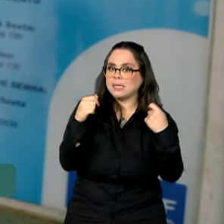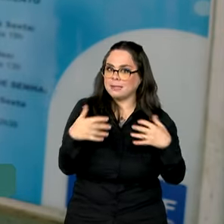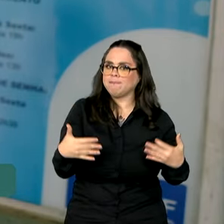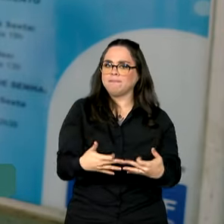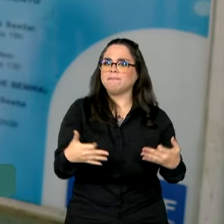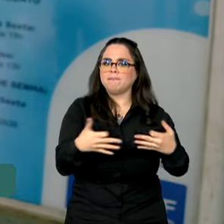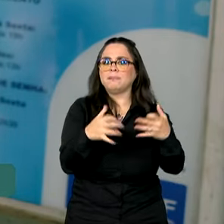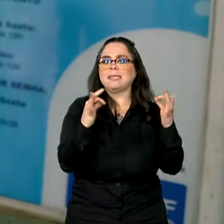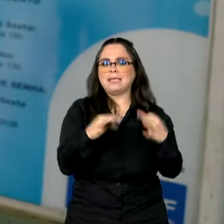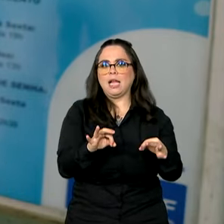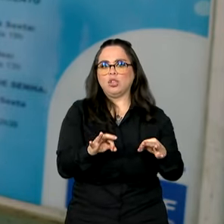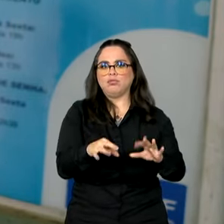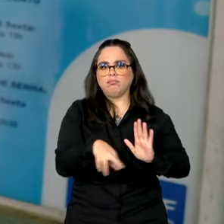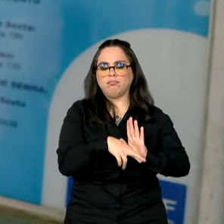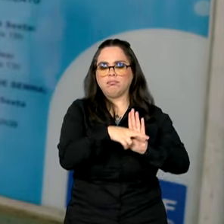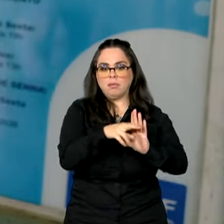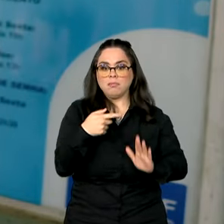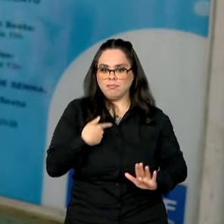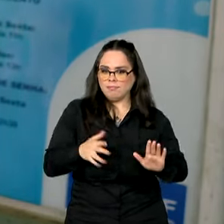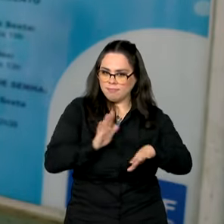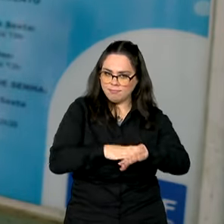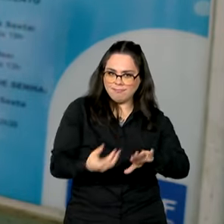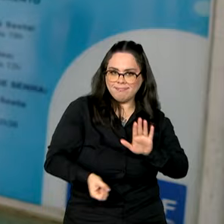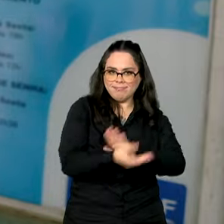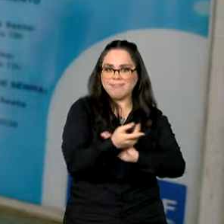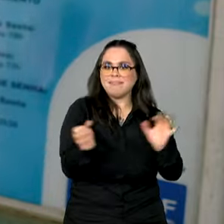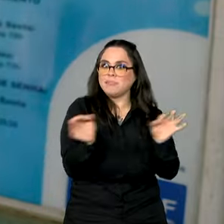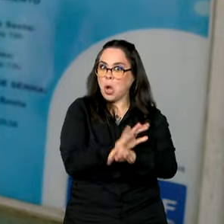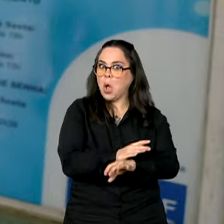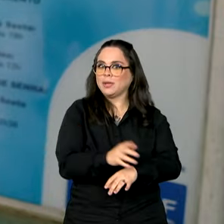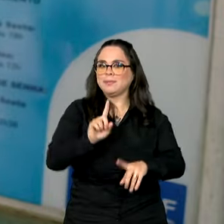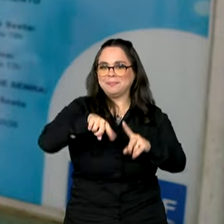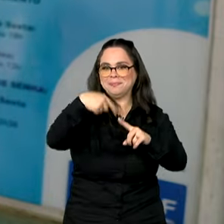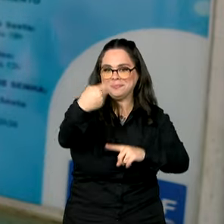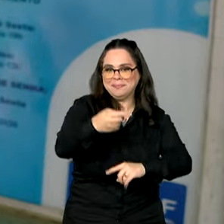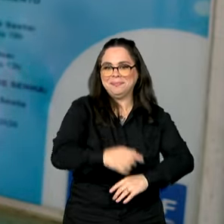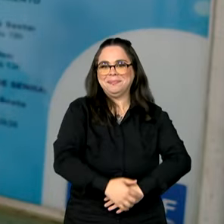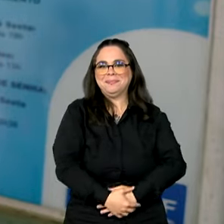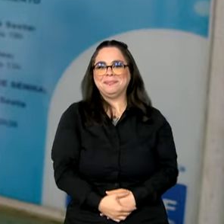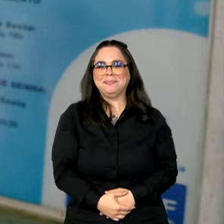regularizado. Eu vou providenciar a minha agora! Até a próxima!